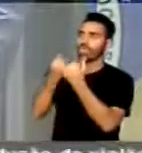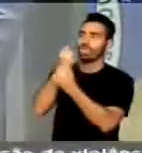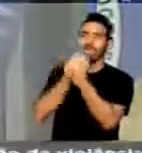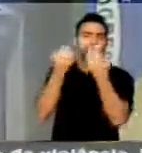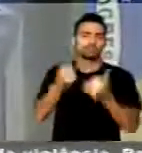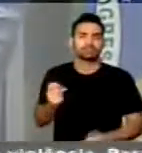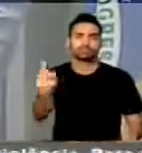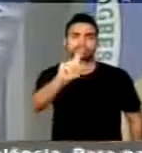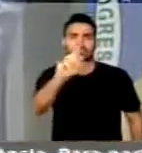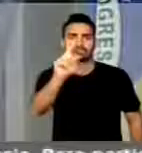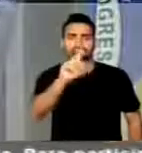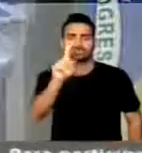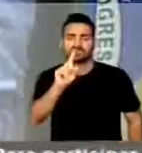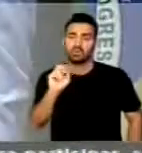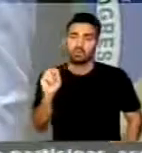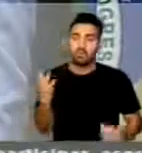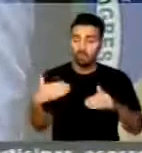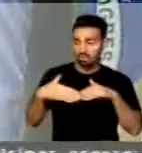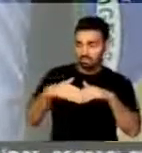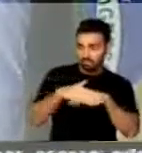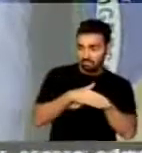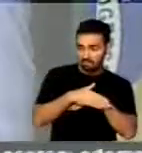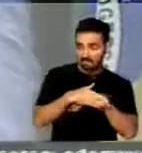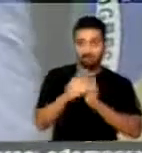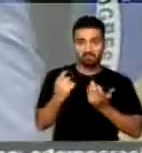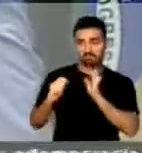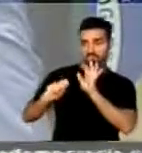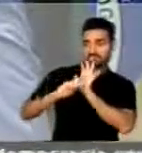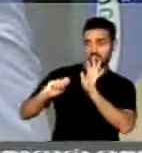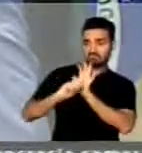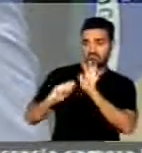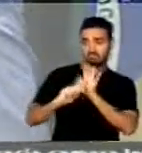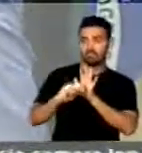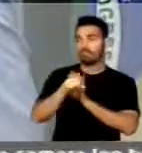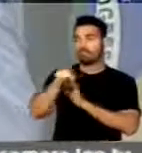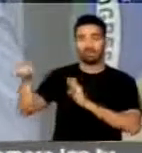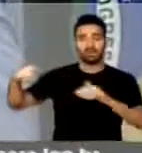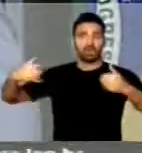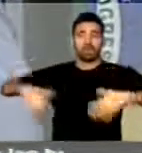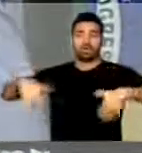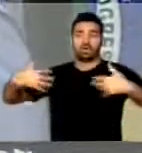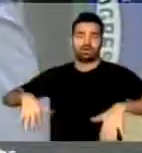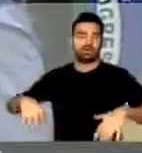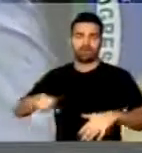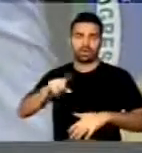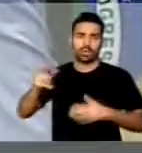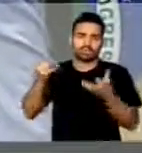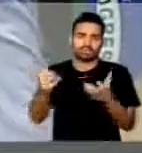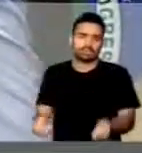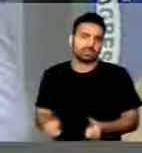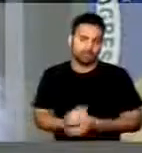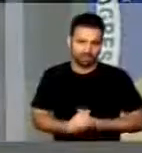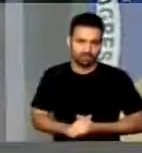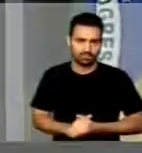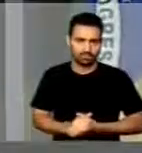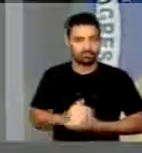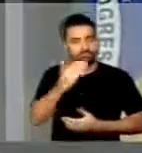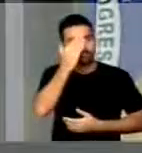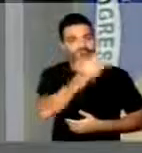tampouco nos intimidar por essas pressões desesperadas que a gente está vendo aqui neste plenário. Muito obrigado. Tem a